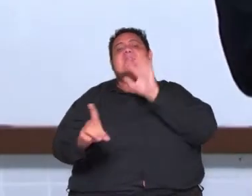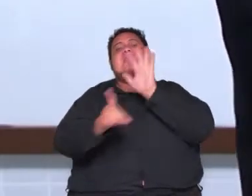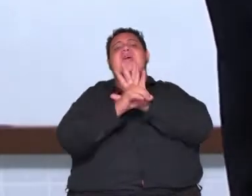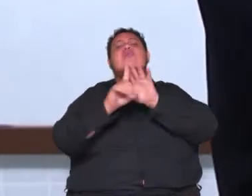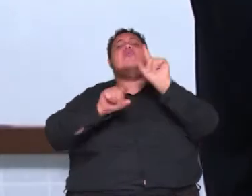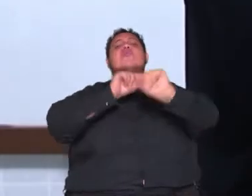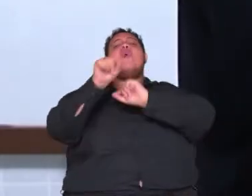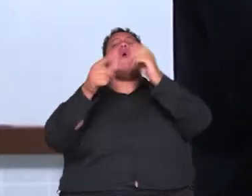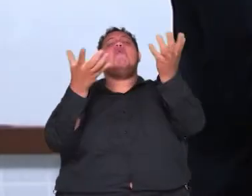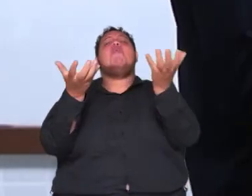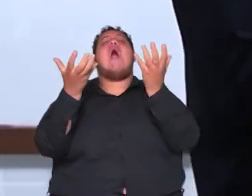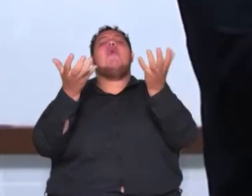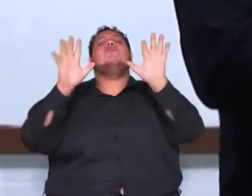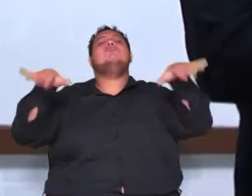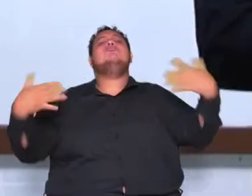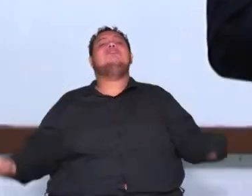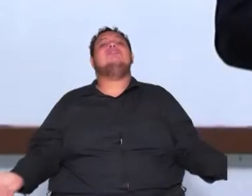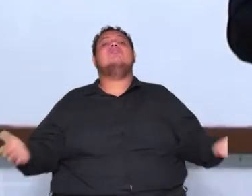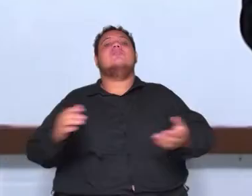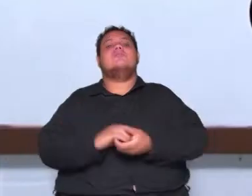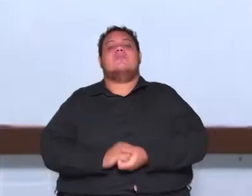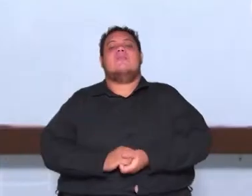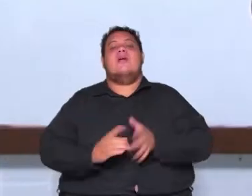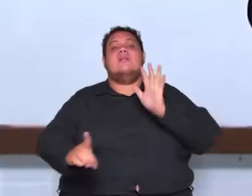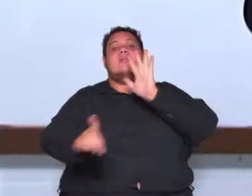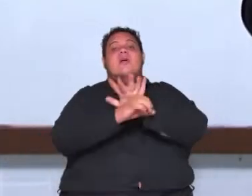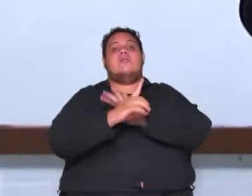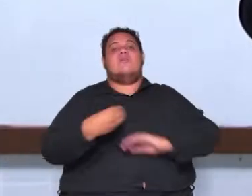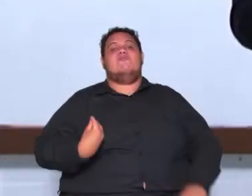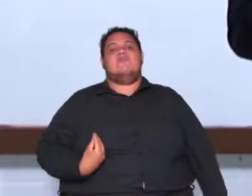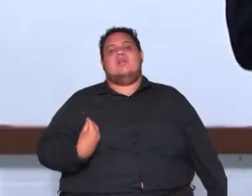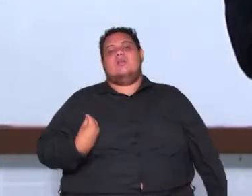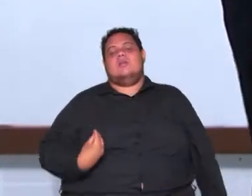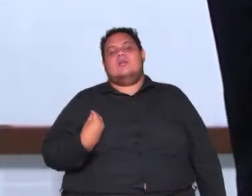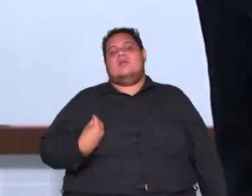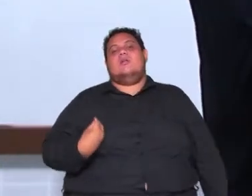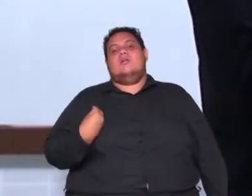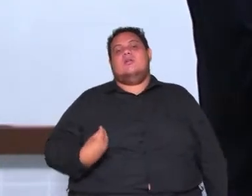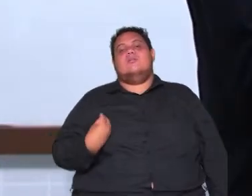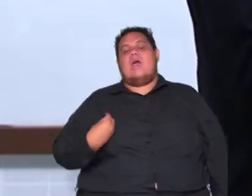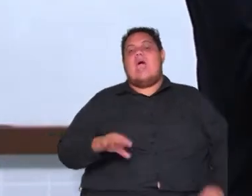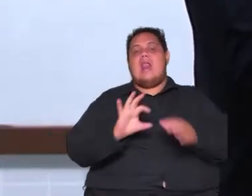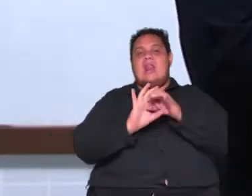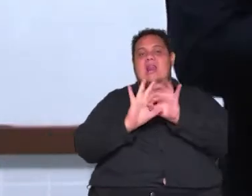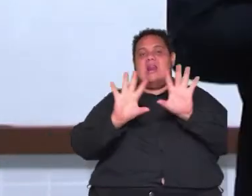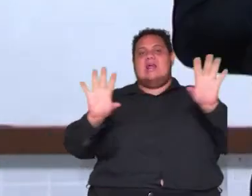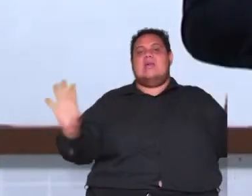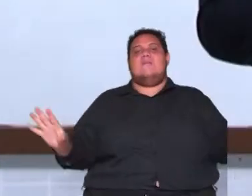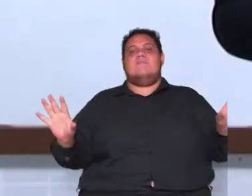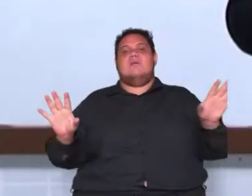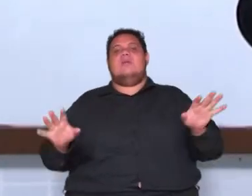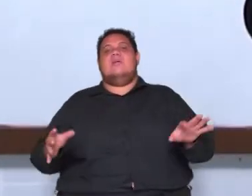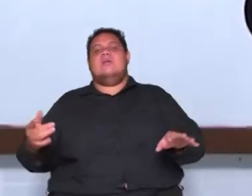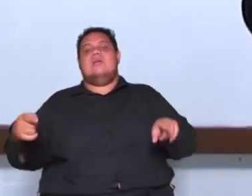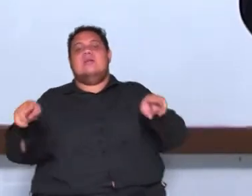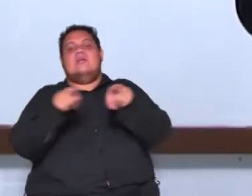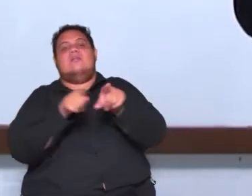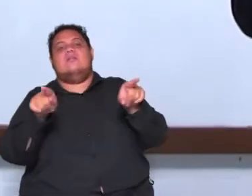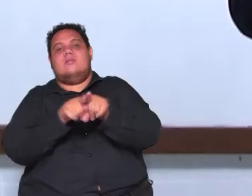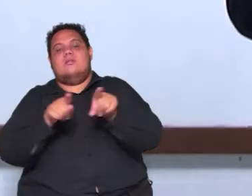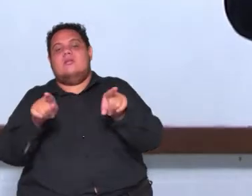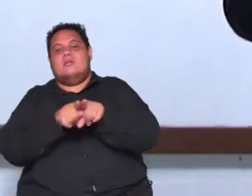eram esses direito a vida a liberdade e a